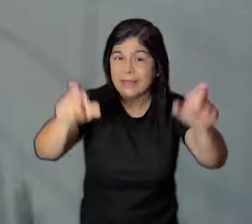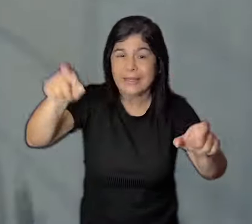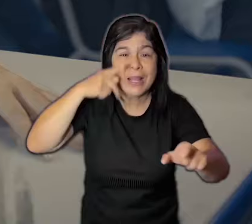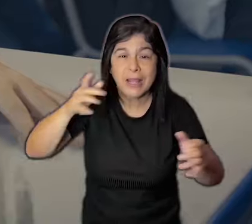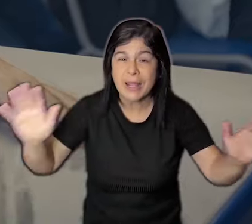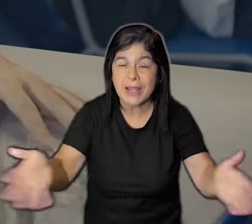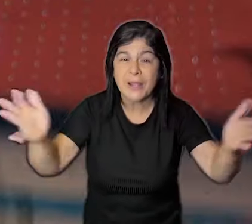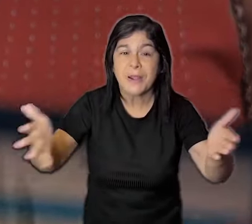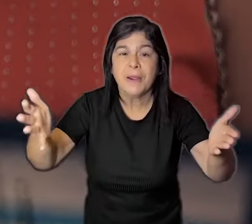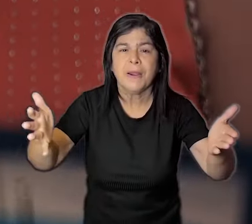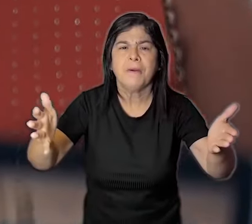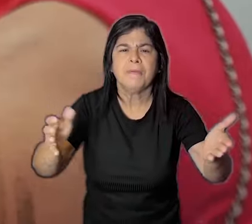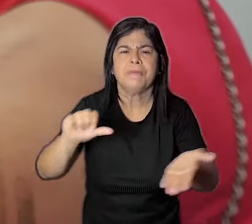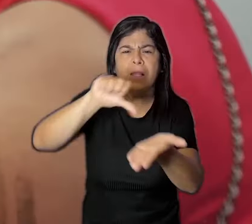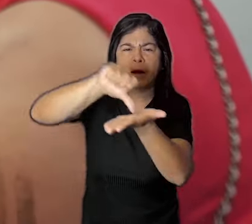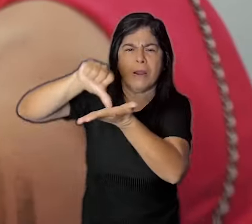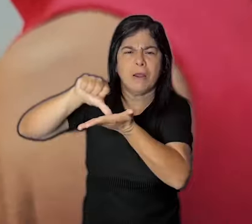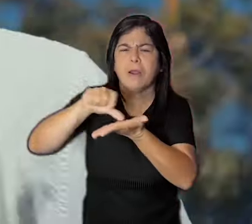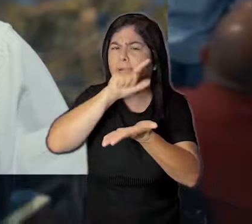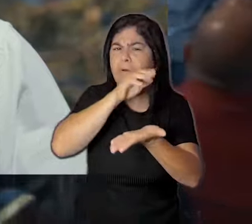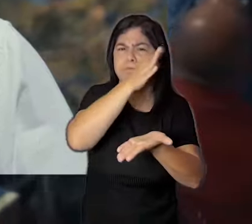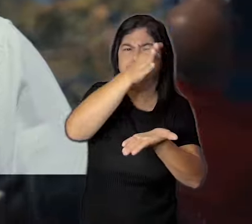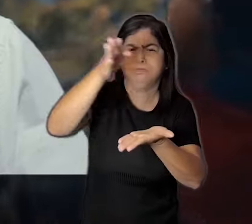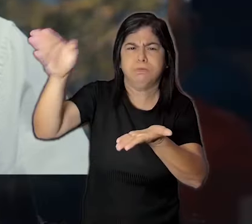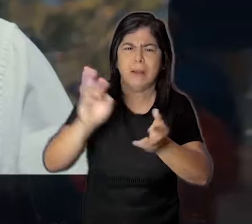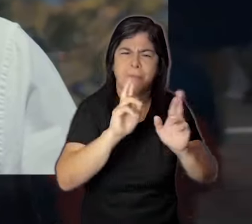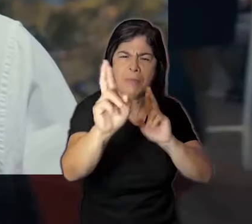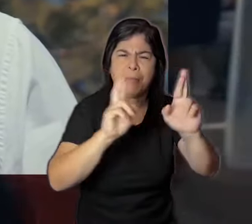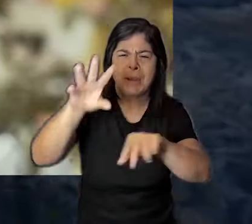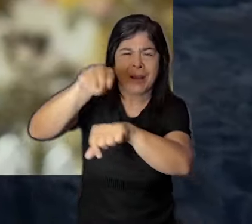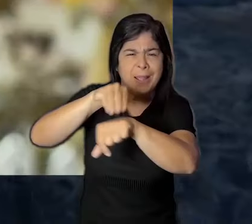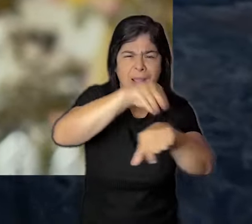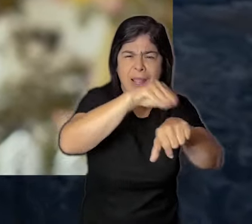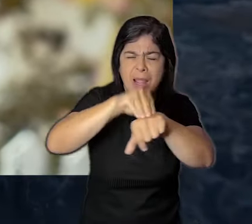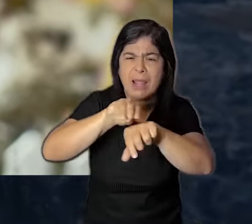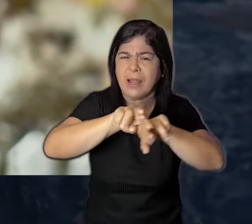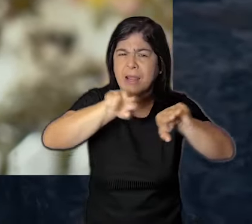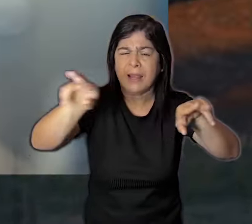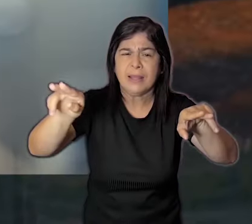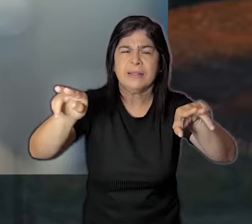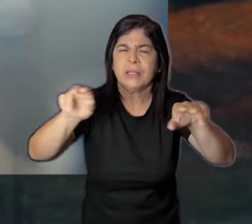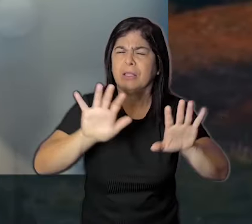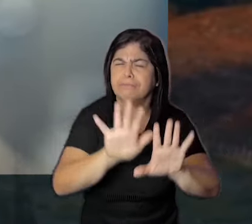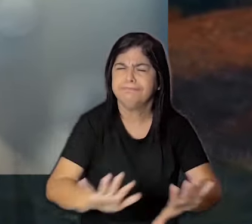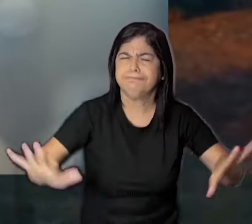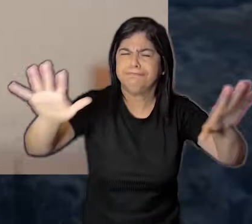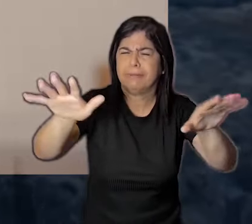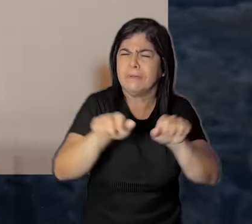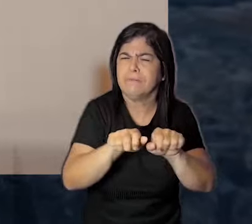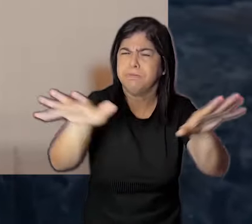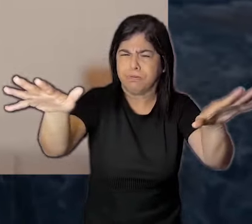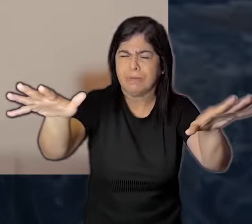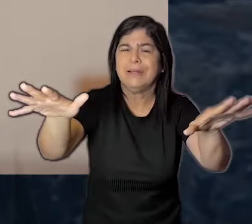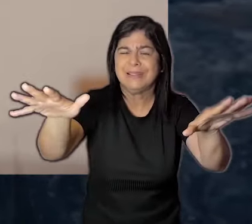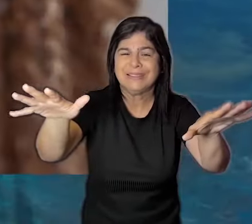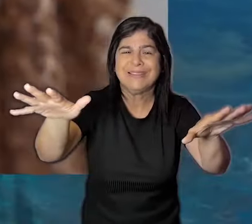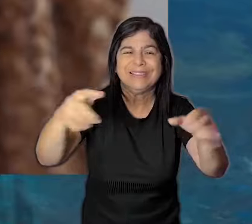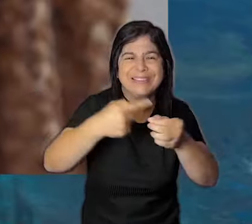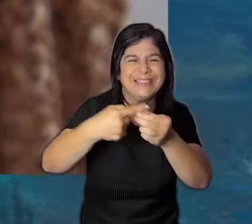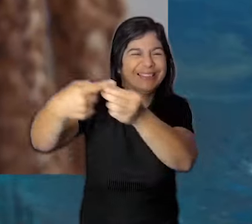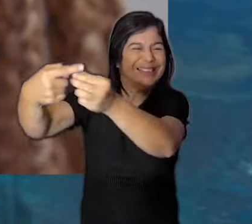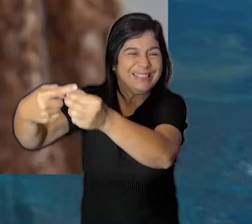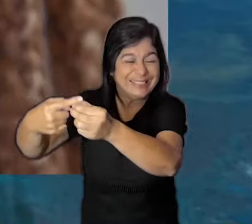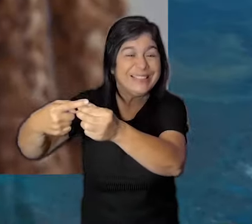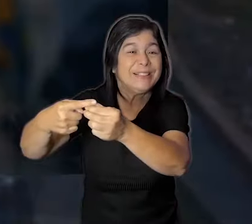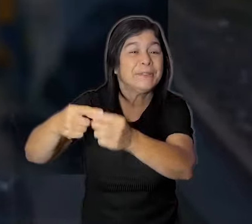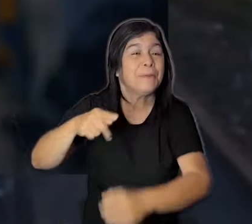à segurança, educação e saúde dos paraibanos. Com as sessões itinerantes, a LPB ouviu a população de perto, estando presente em todas